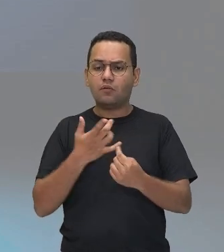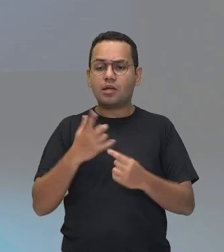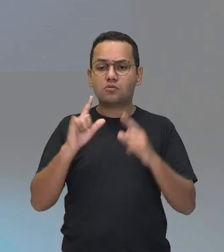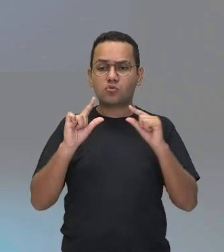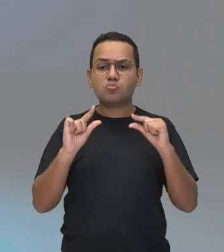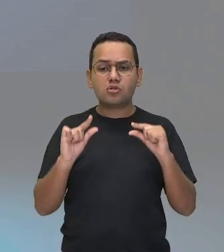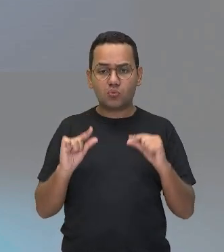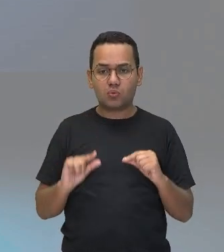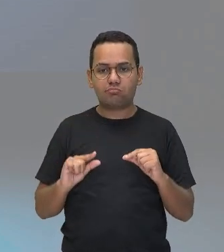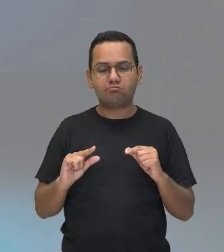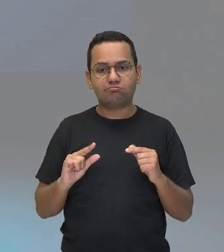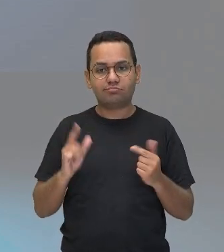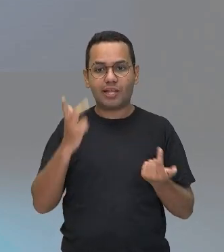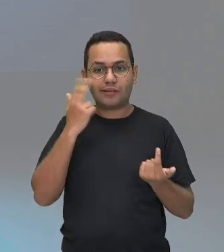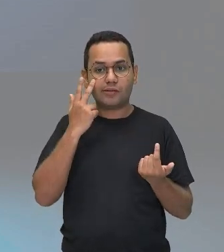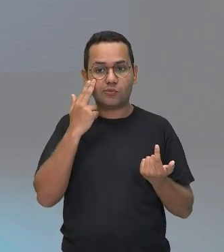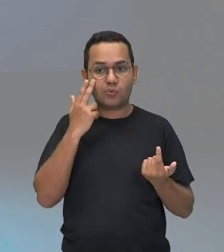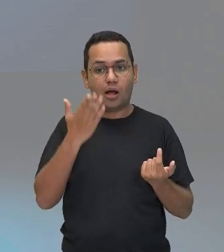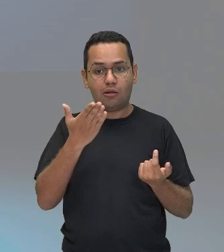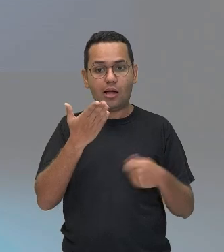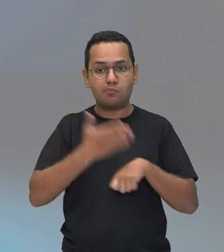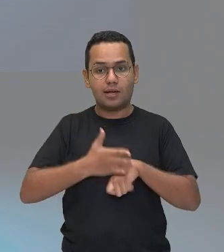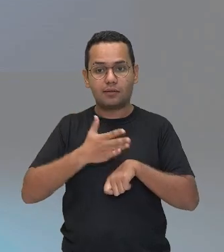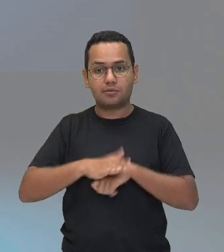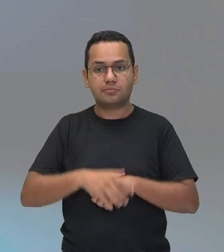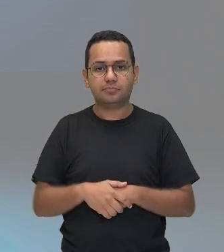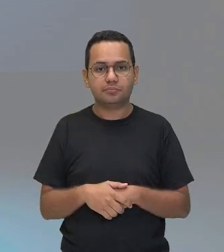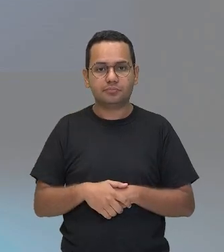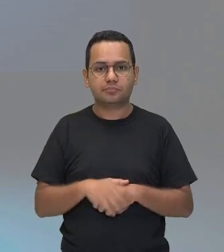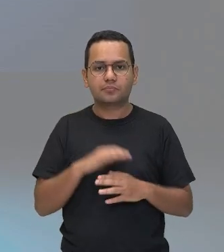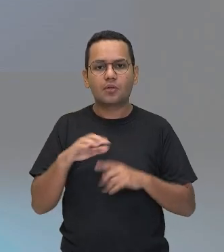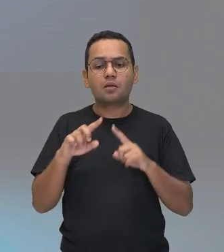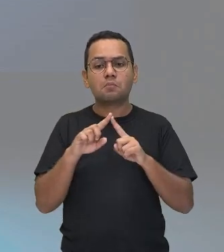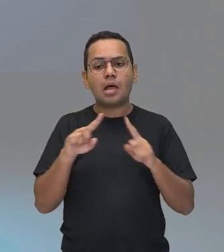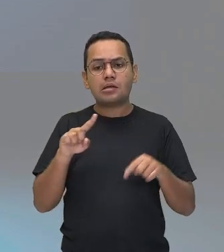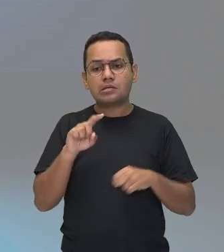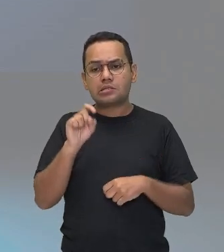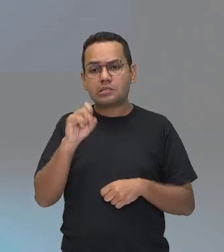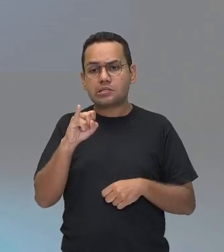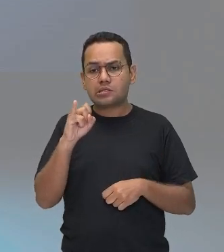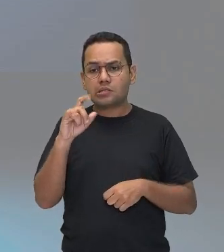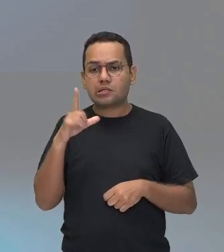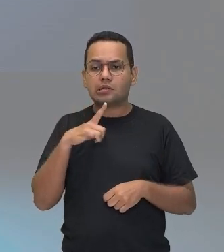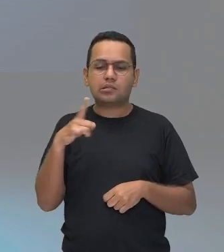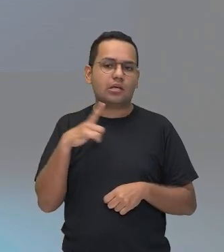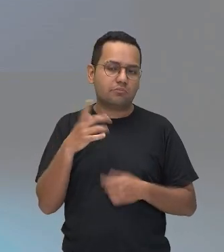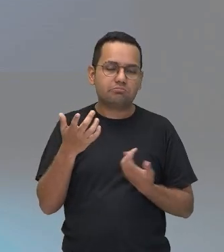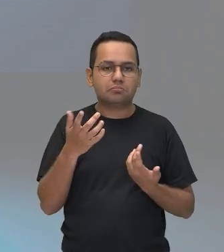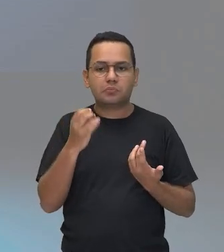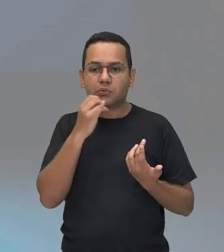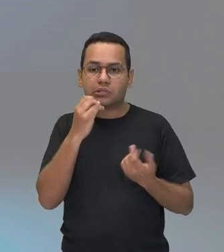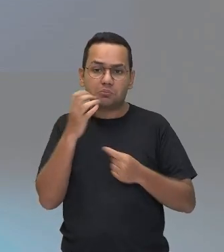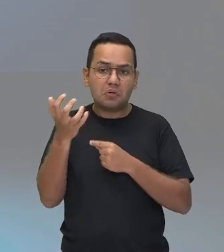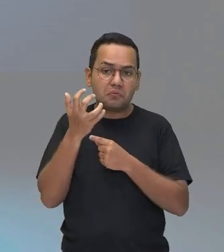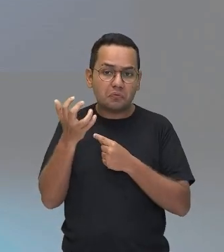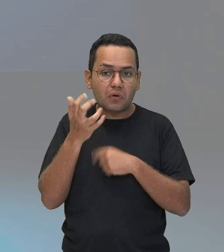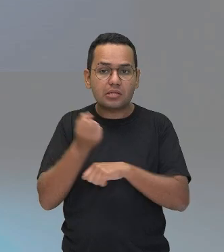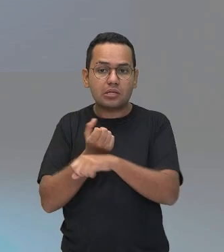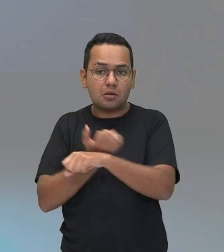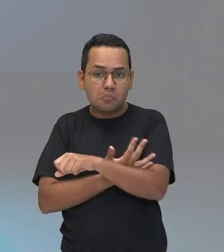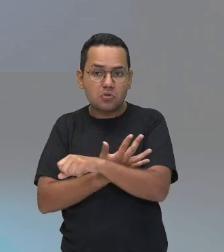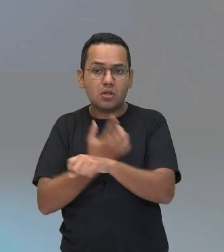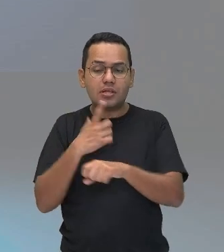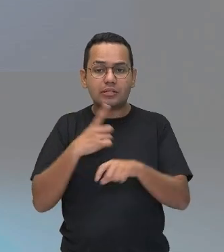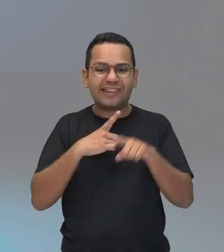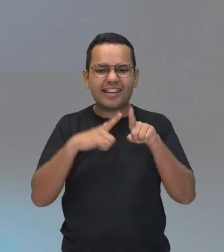Ok, gente? A não ser que seja aí a sua pressão alterada, seja por causa de problemas emocionais. Beleza? Bora